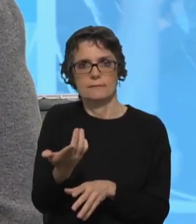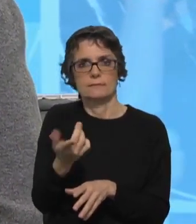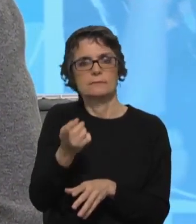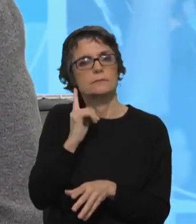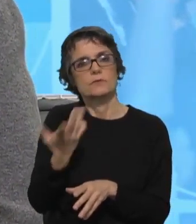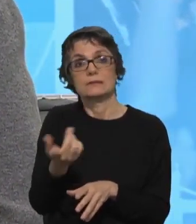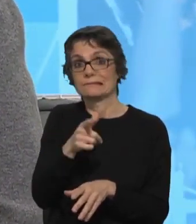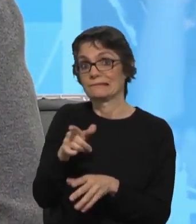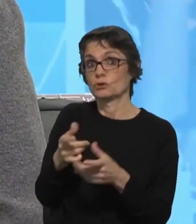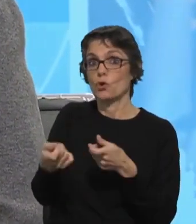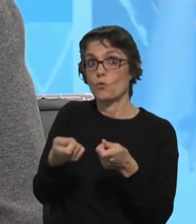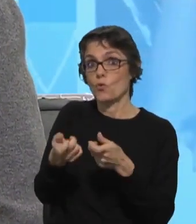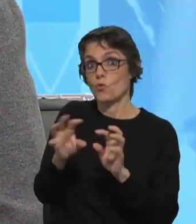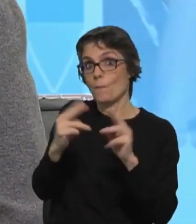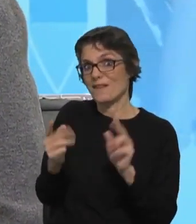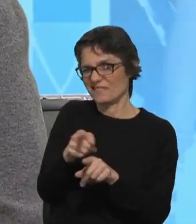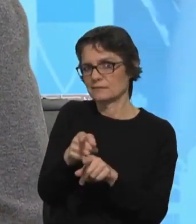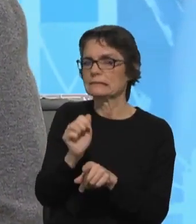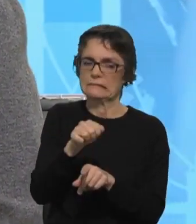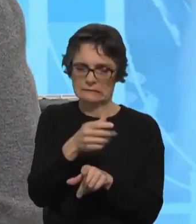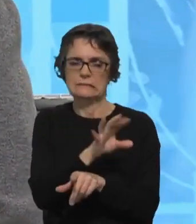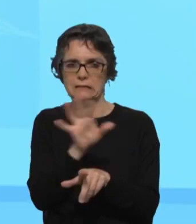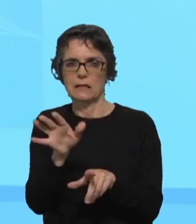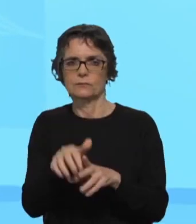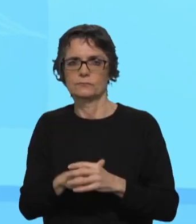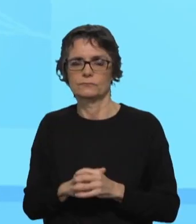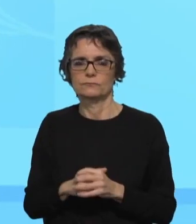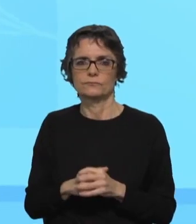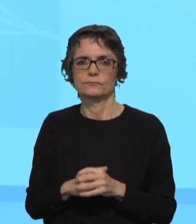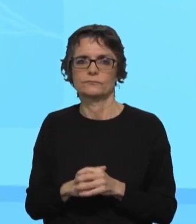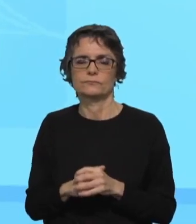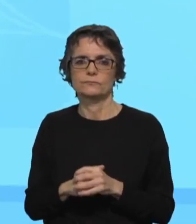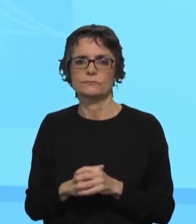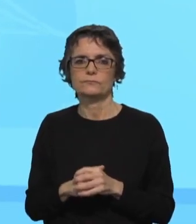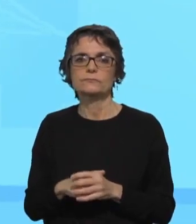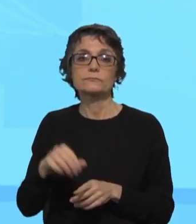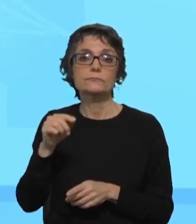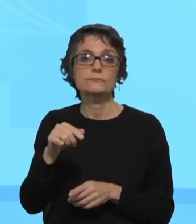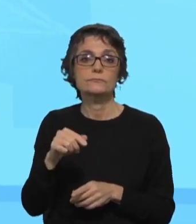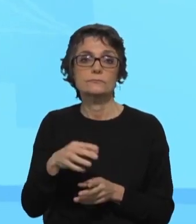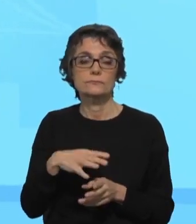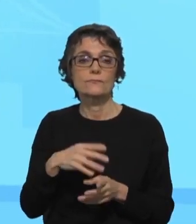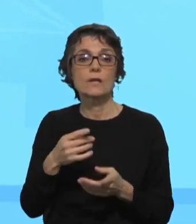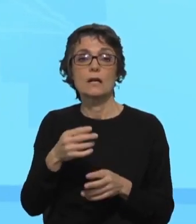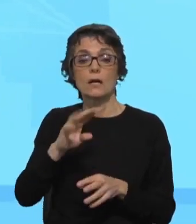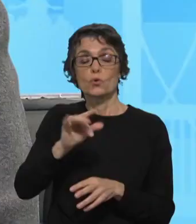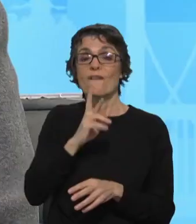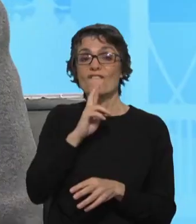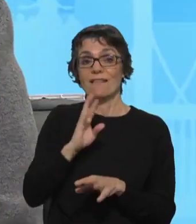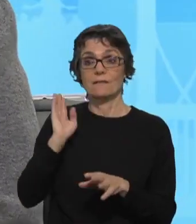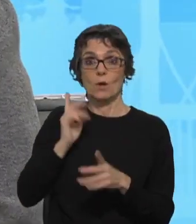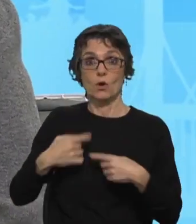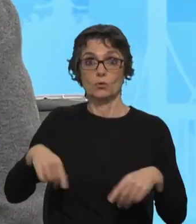também um Acaba por ser um mediador. Sim, sim, sim. Aliás, aquilo que foi definido em Fátima no último